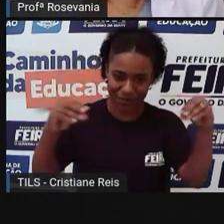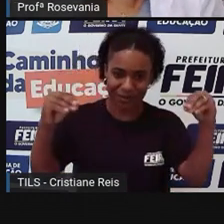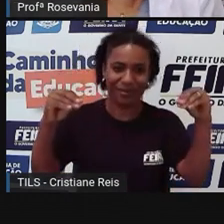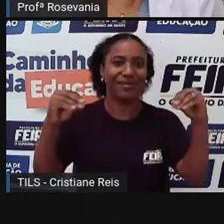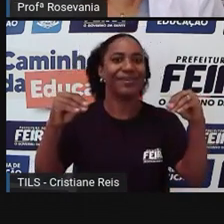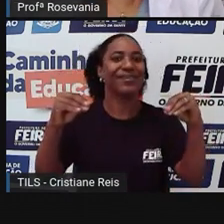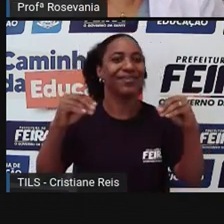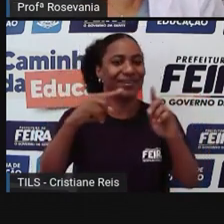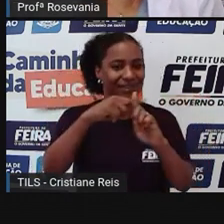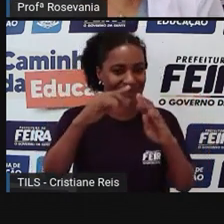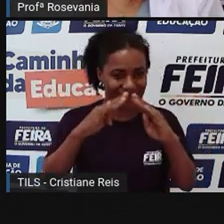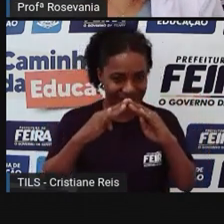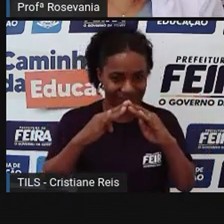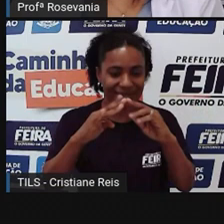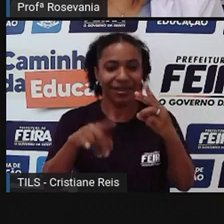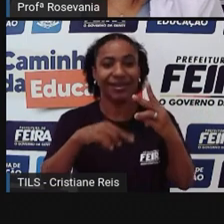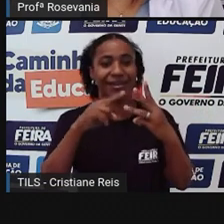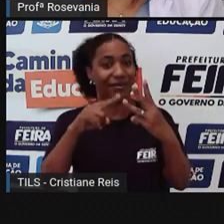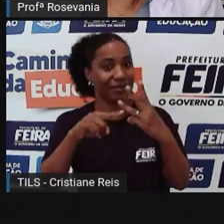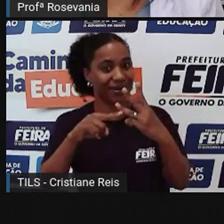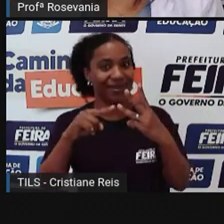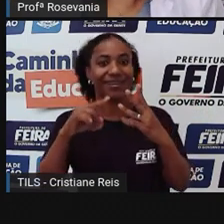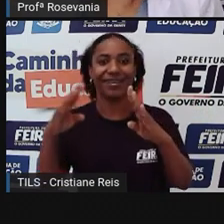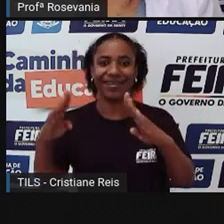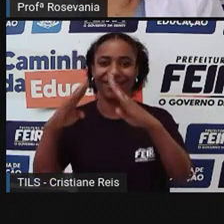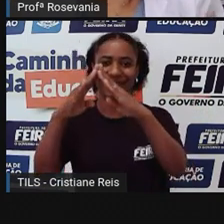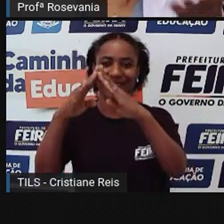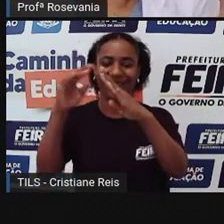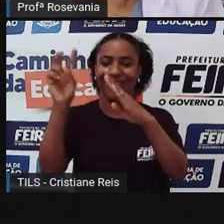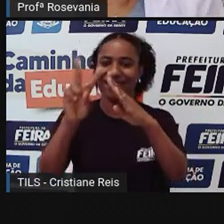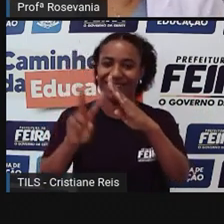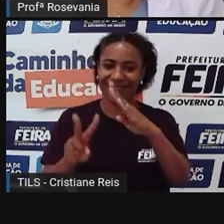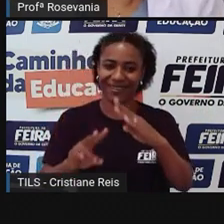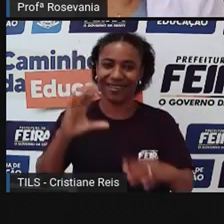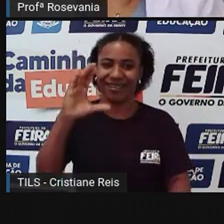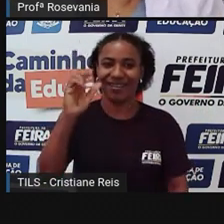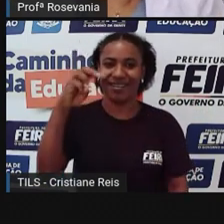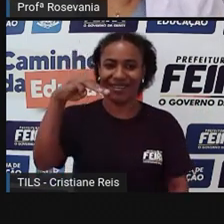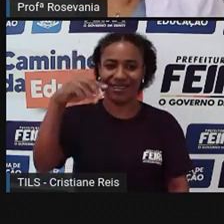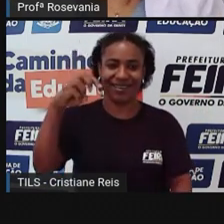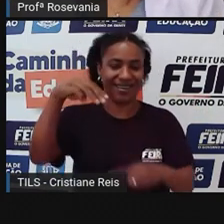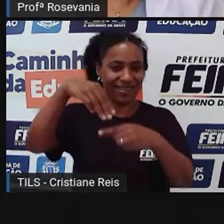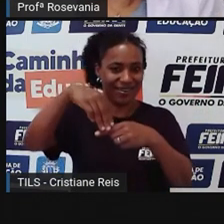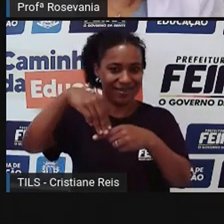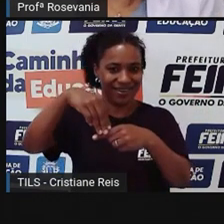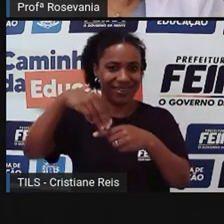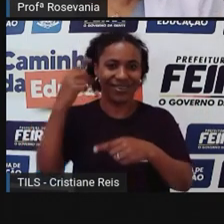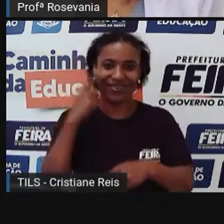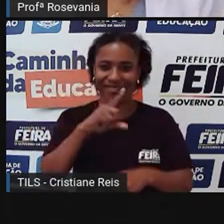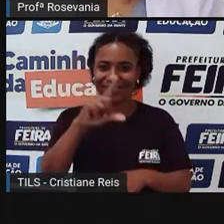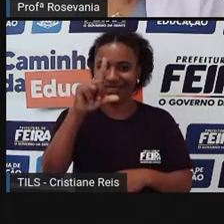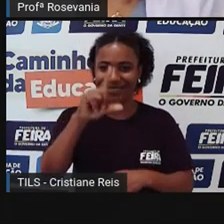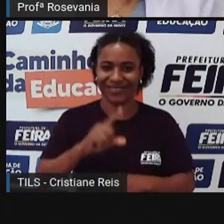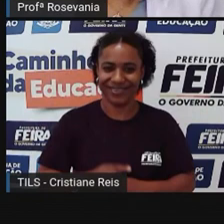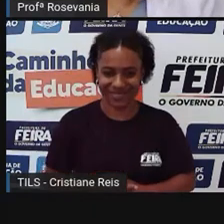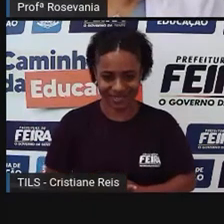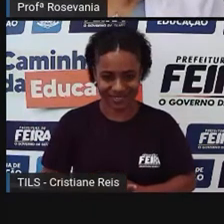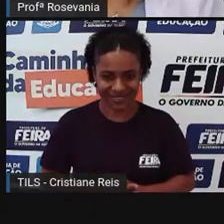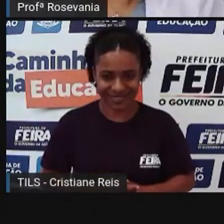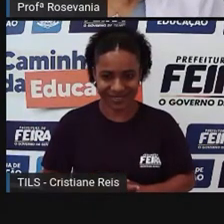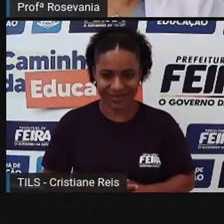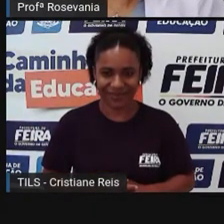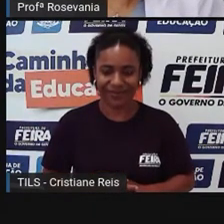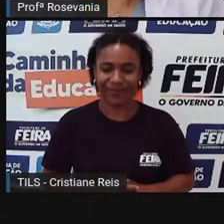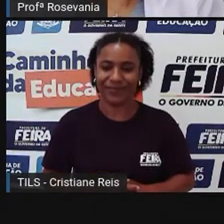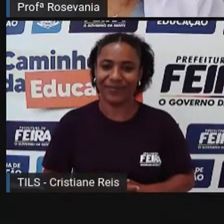né, virasse o município, né, a nossa cidadezinha, né, Feira de Santana. Aqui, só para a